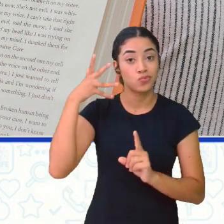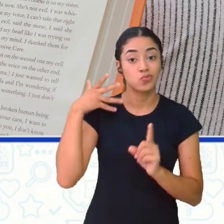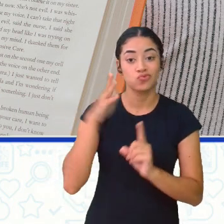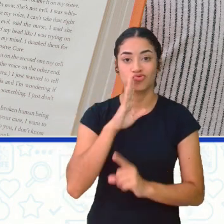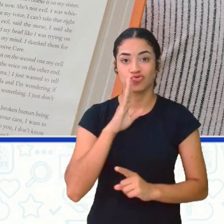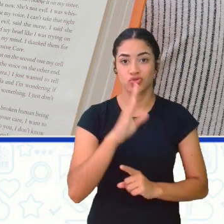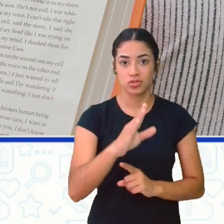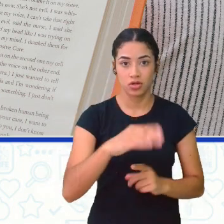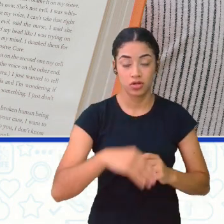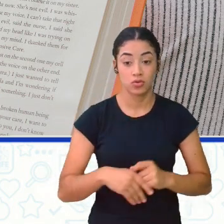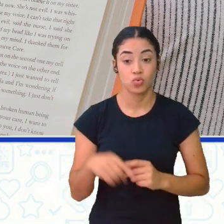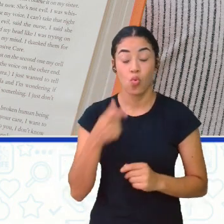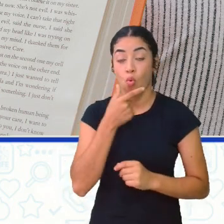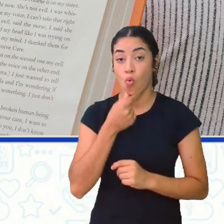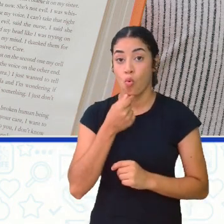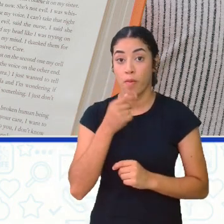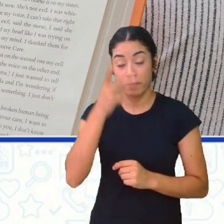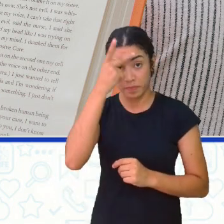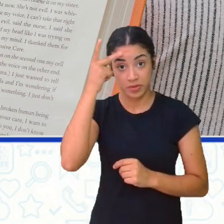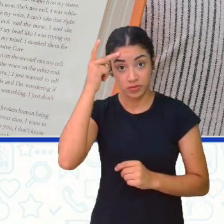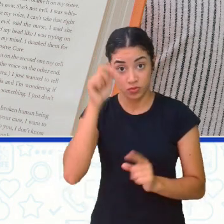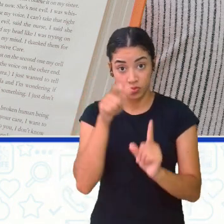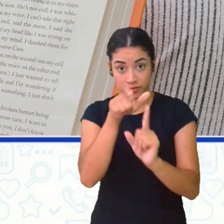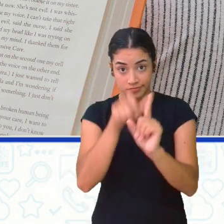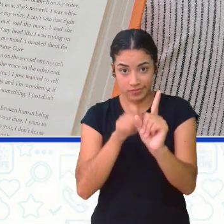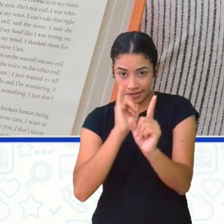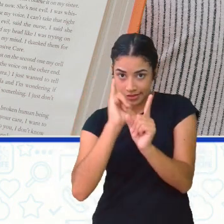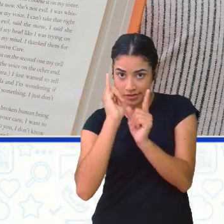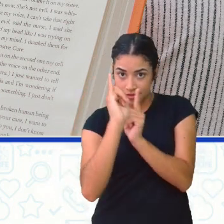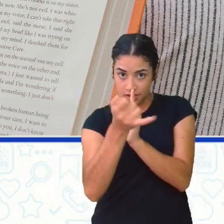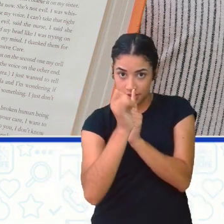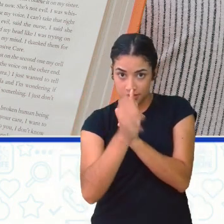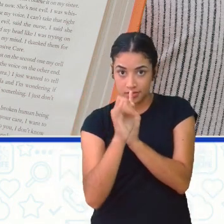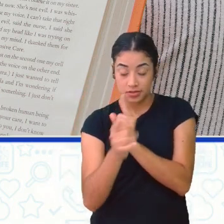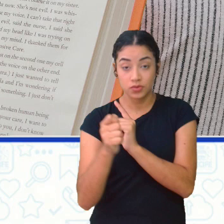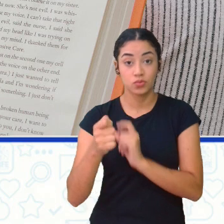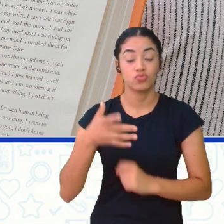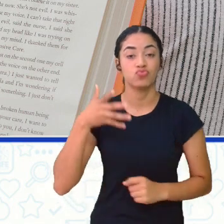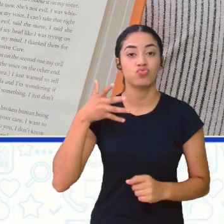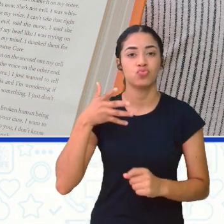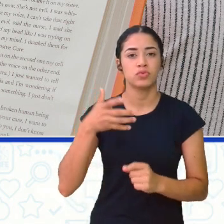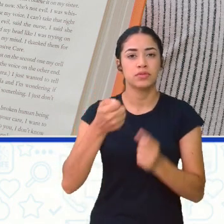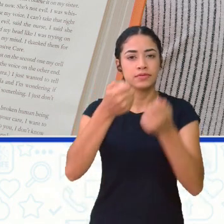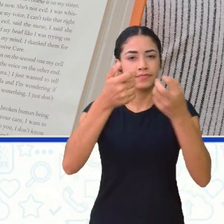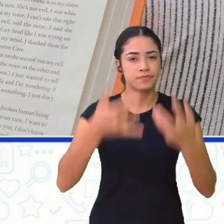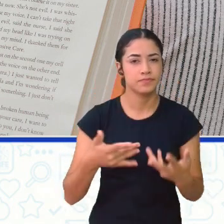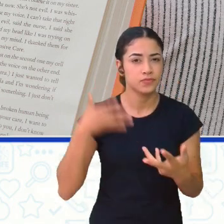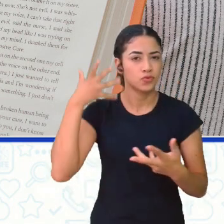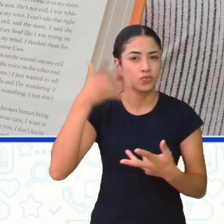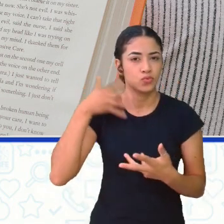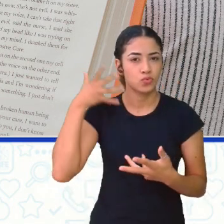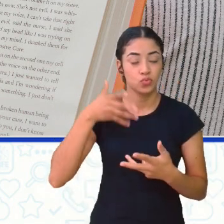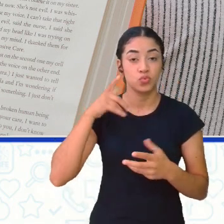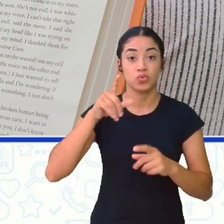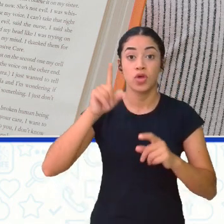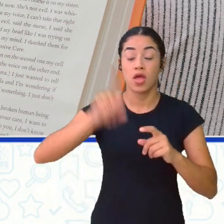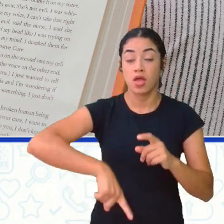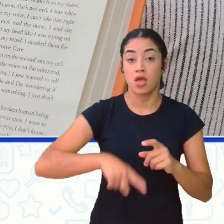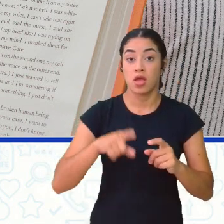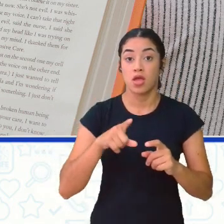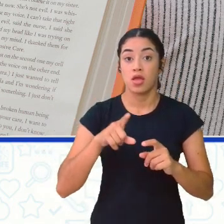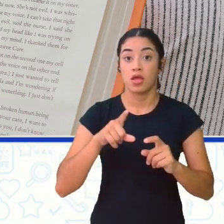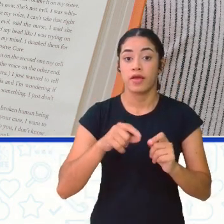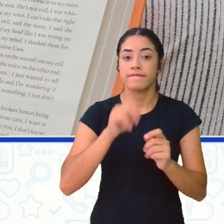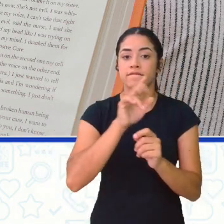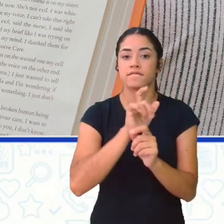E Narra a história E o discurso direto Vai ser a representação Das falas Das